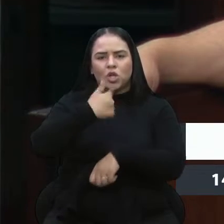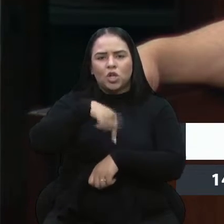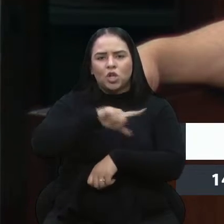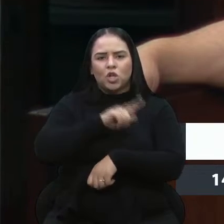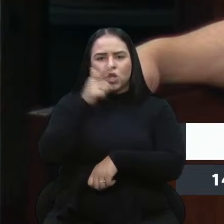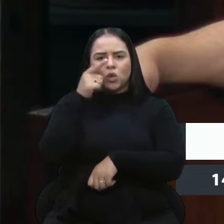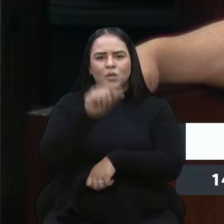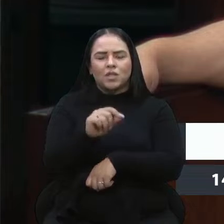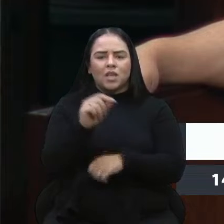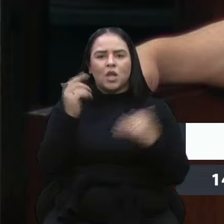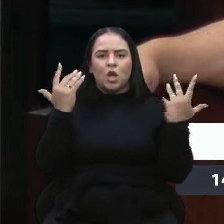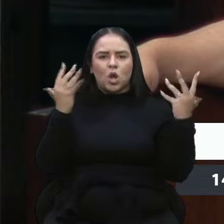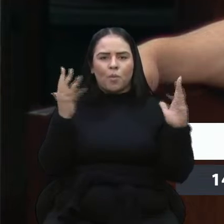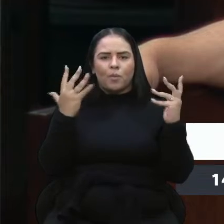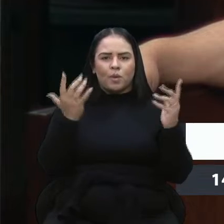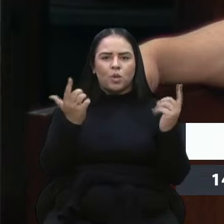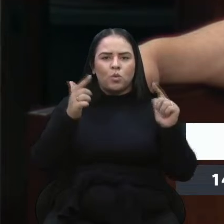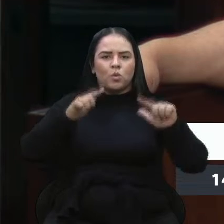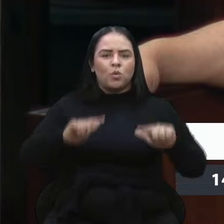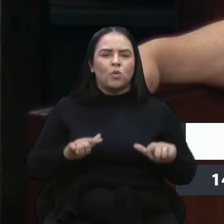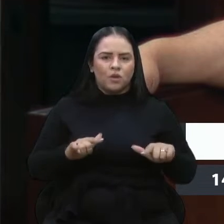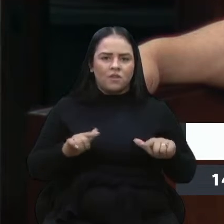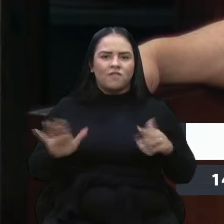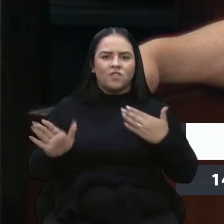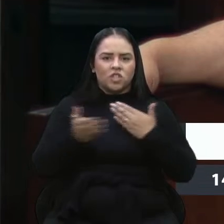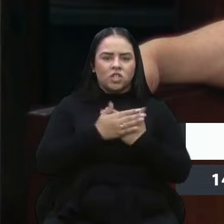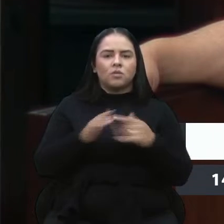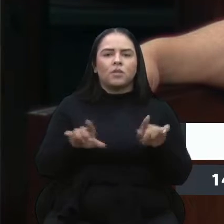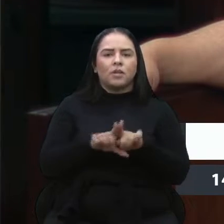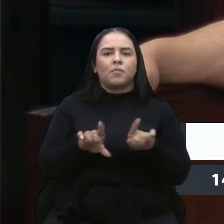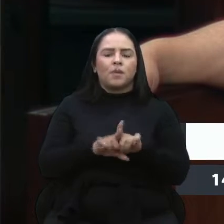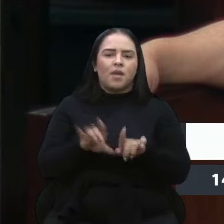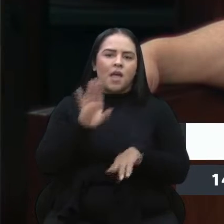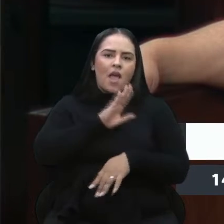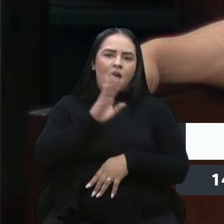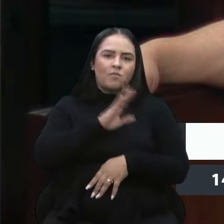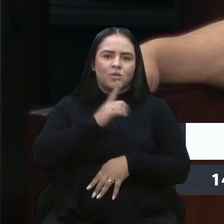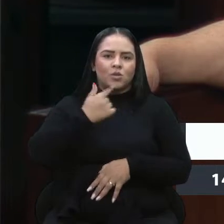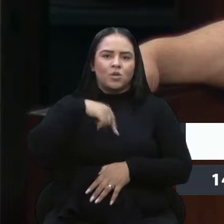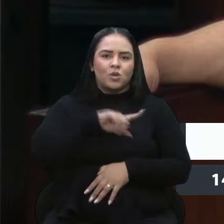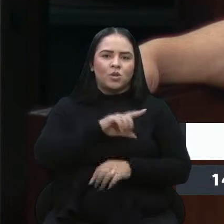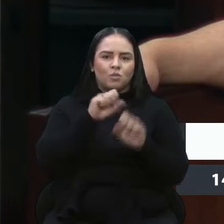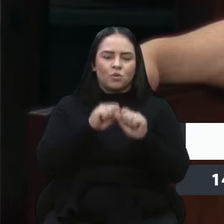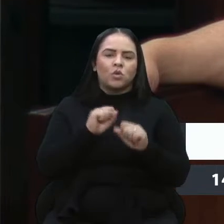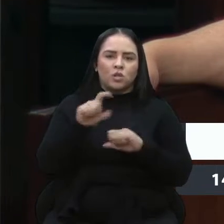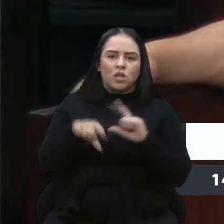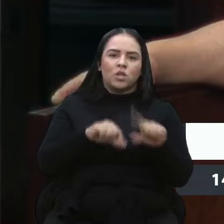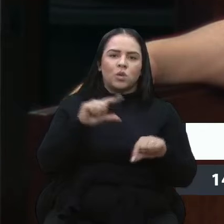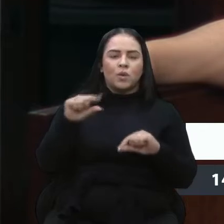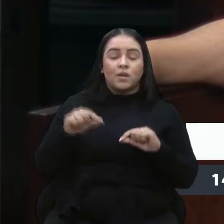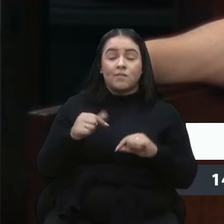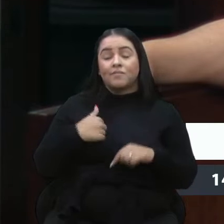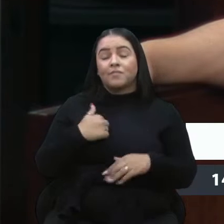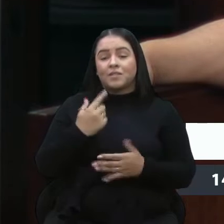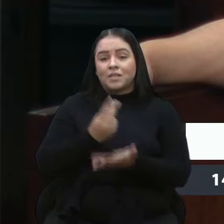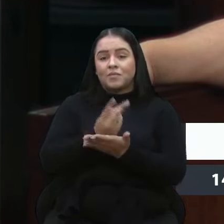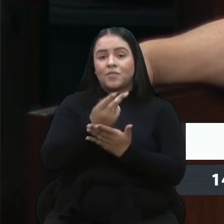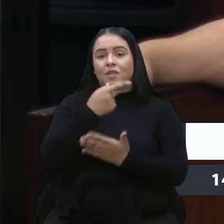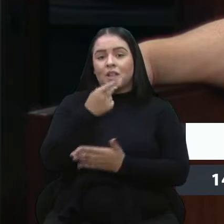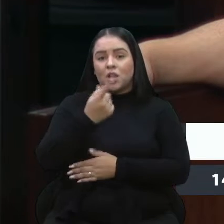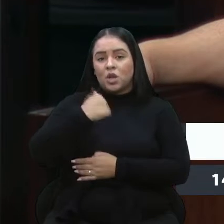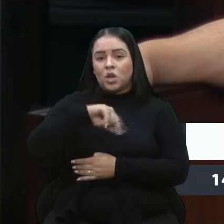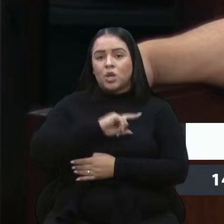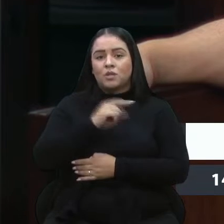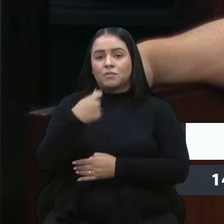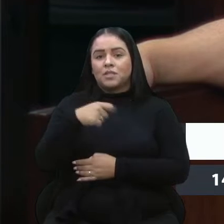comemorar com os locais fechados também, logo, logo, e nós poder optar. E eu sempre digo, a gente tem que ter